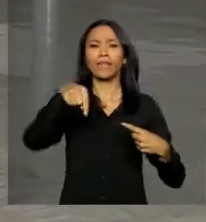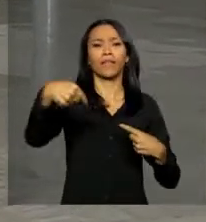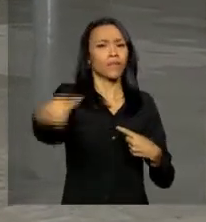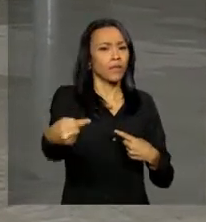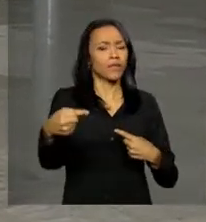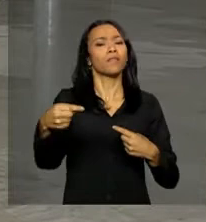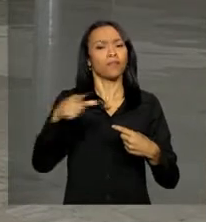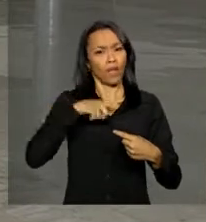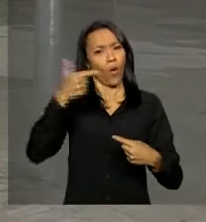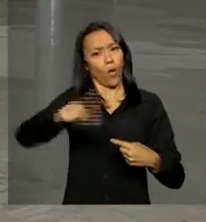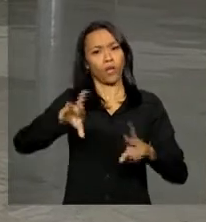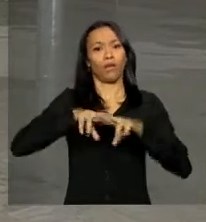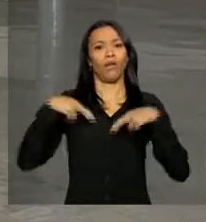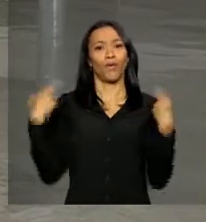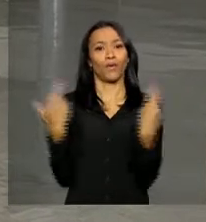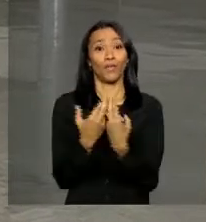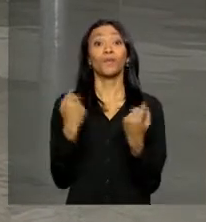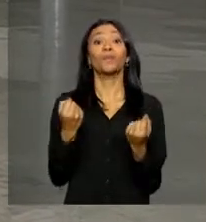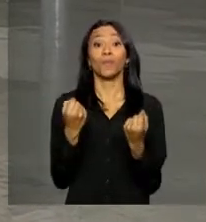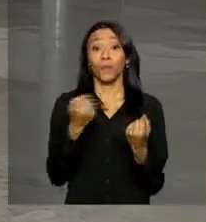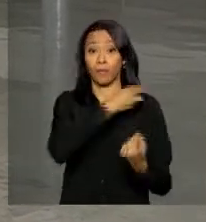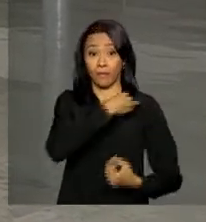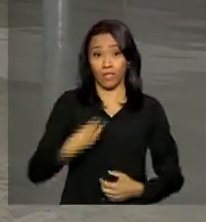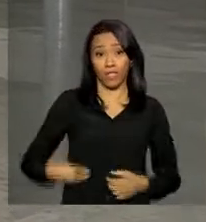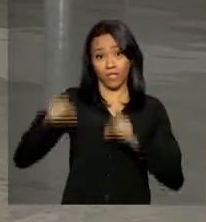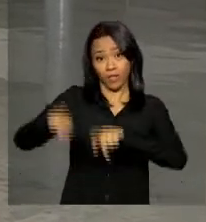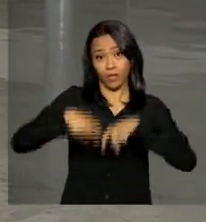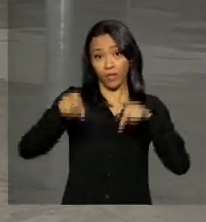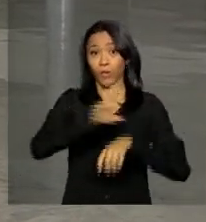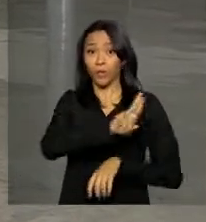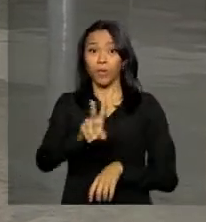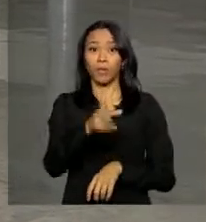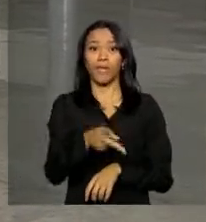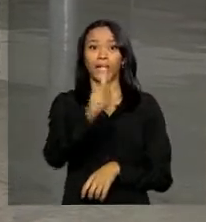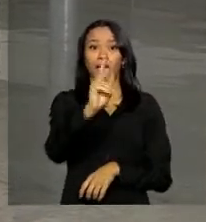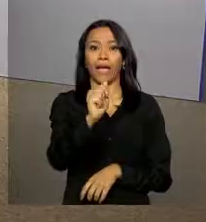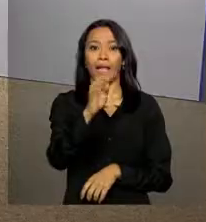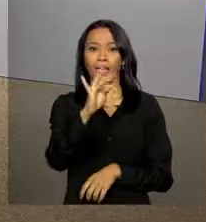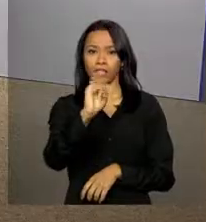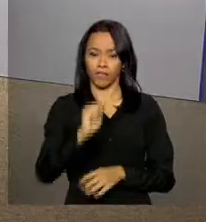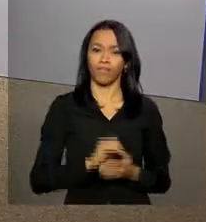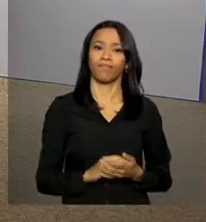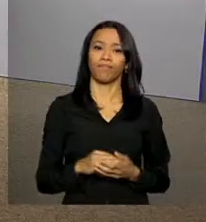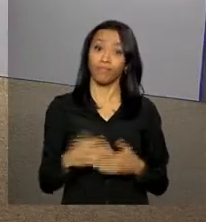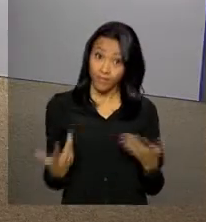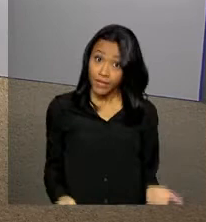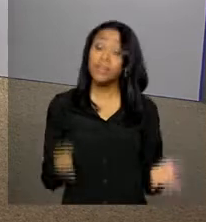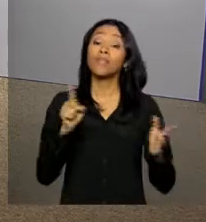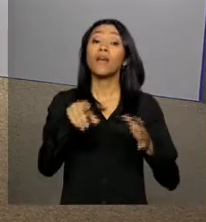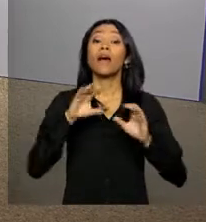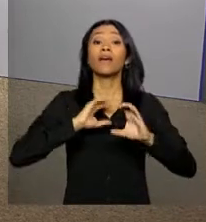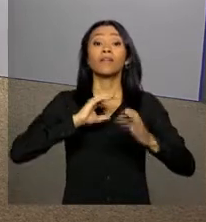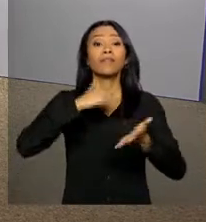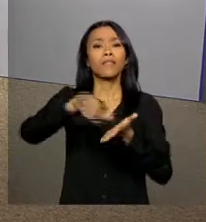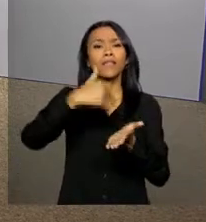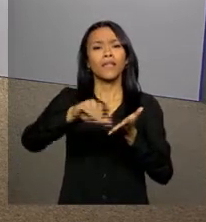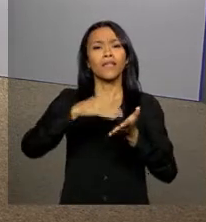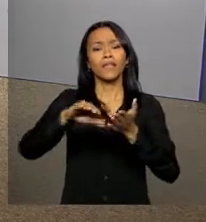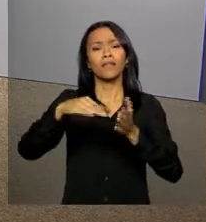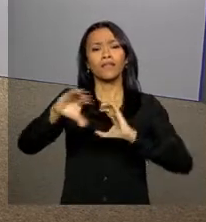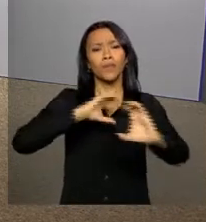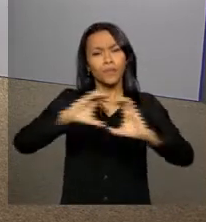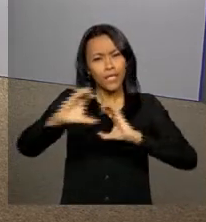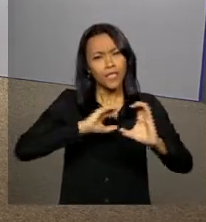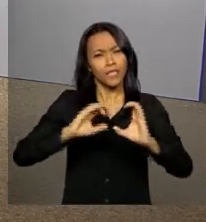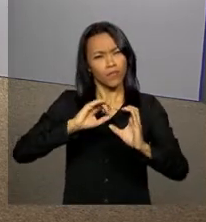deve se reunir com a ministra da Agricultura, Cátia Abreu. Daniela? Pois é, Leandro, a Secretaria de Comunicação da Presidência da República